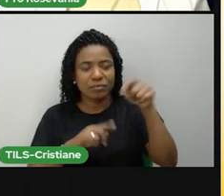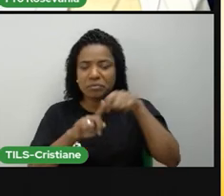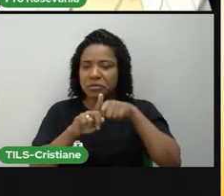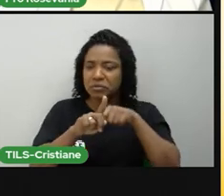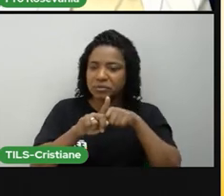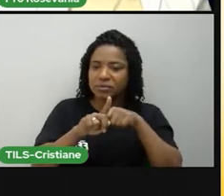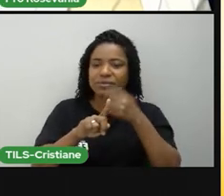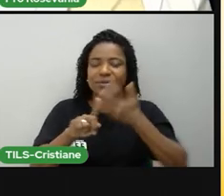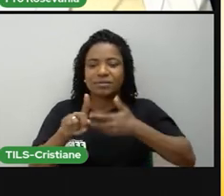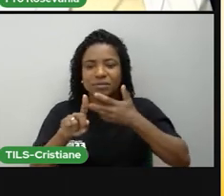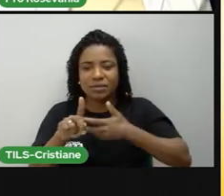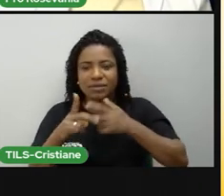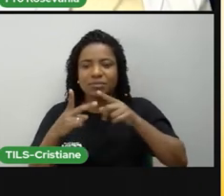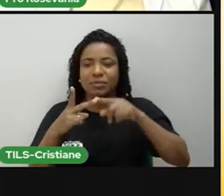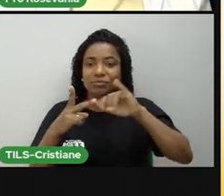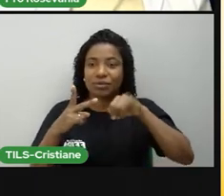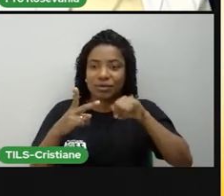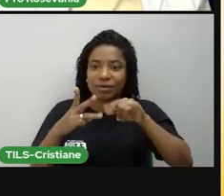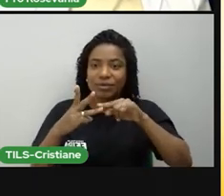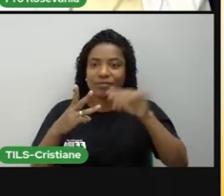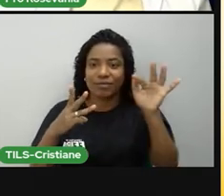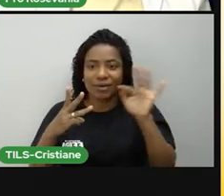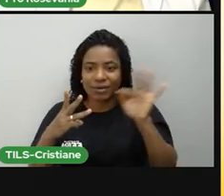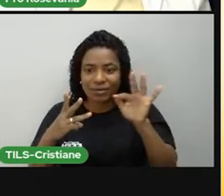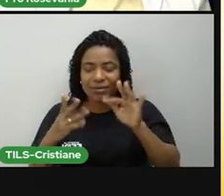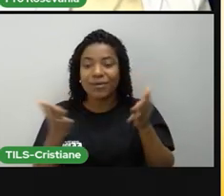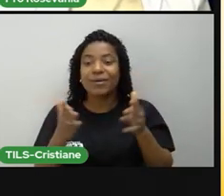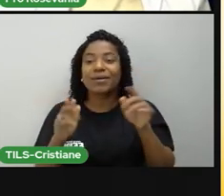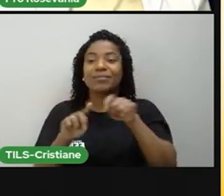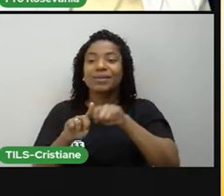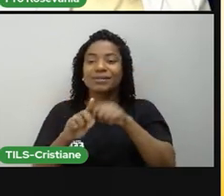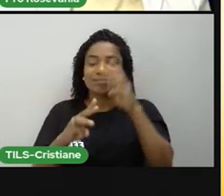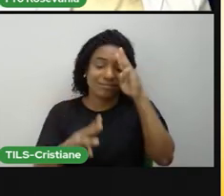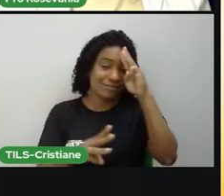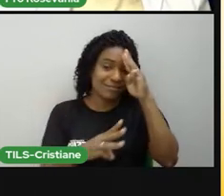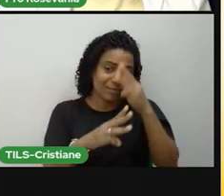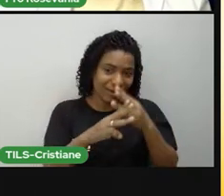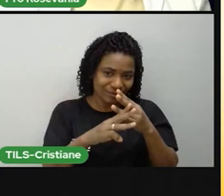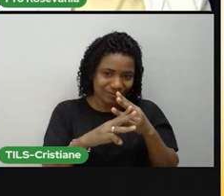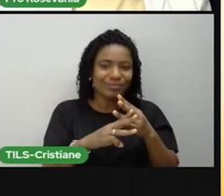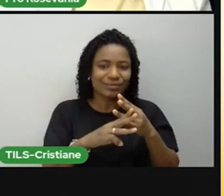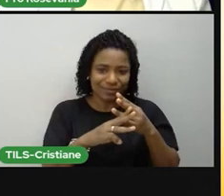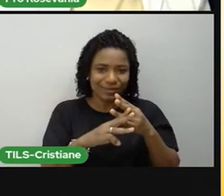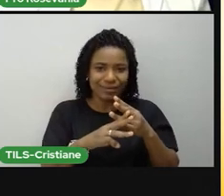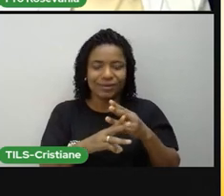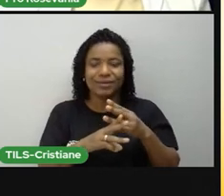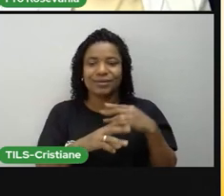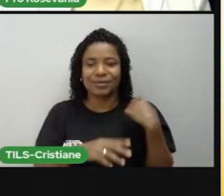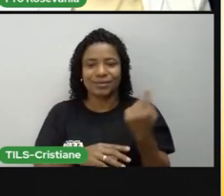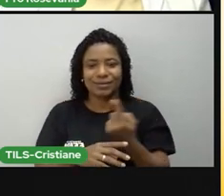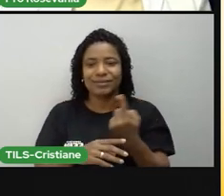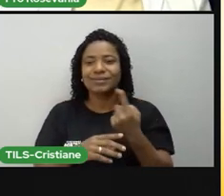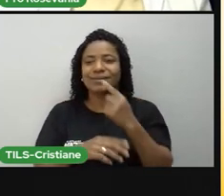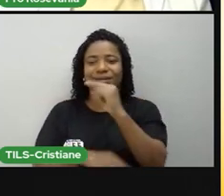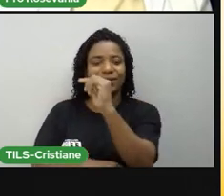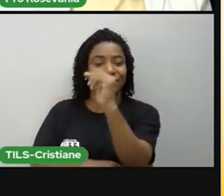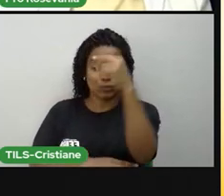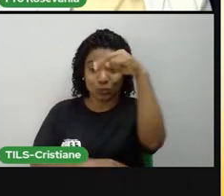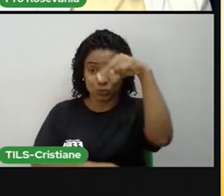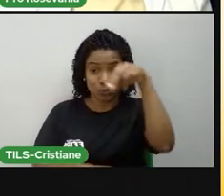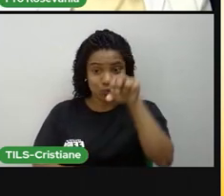janeiro, fevereiro, e a gente mudou agora para março e estamos vivendo o período do outono aqui no hemisfério sul.